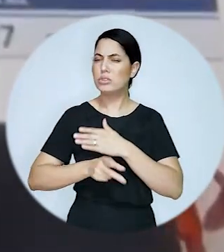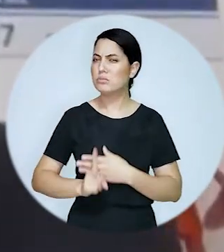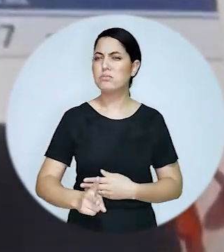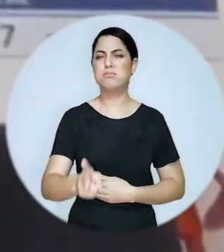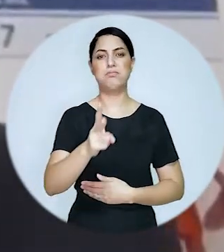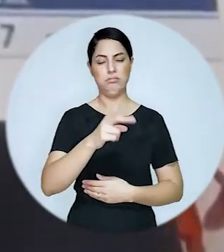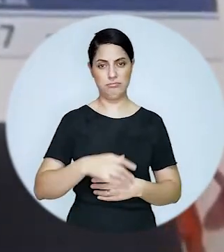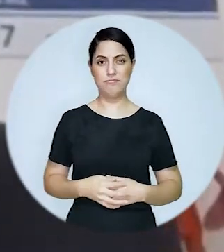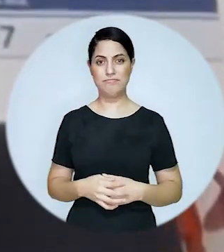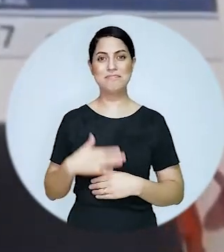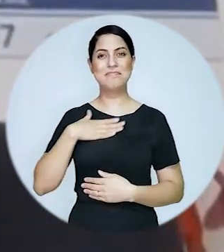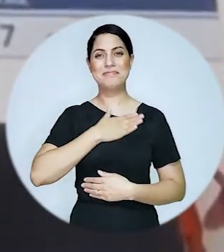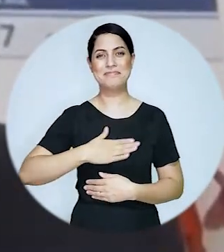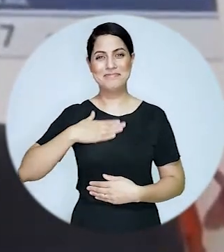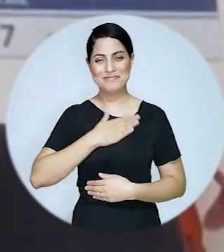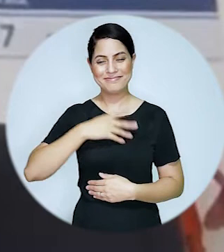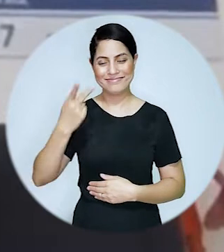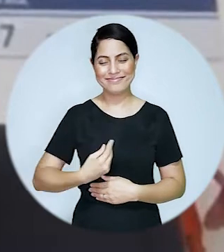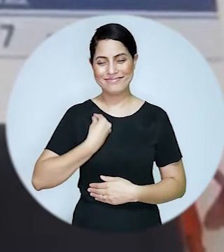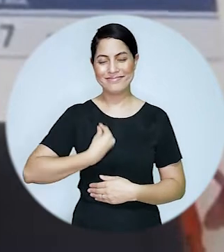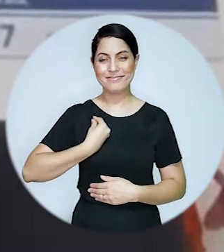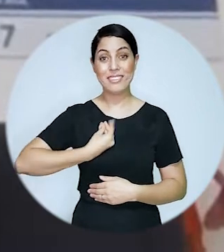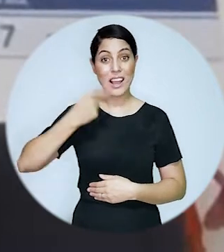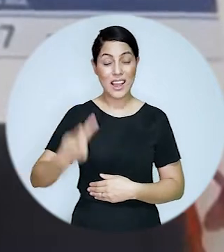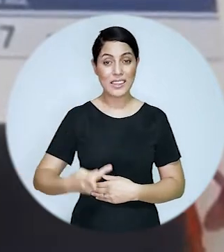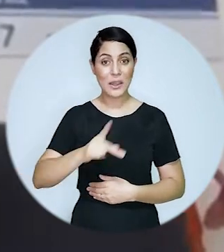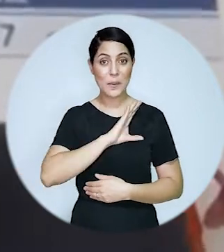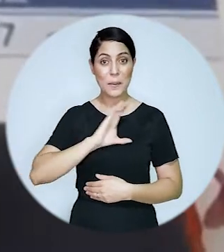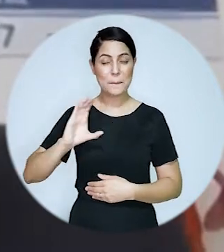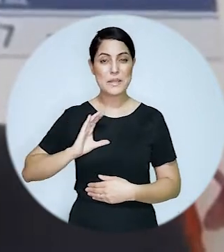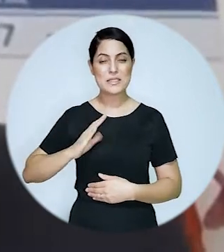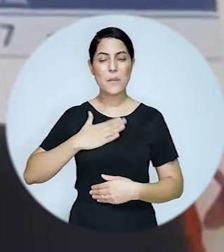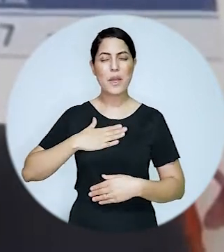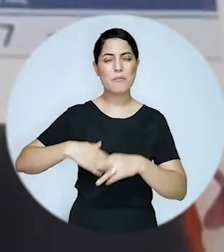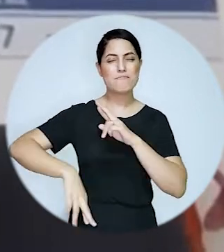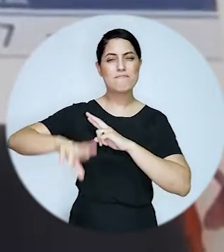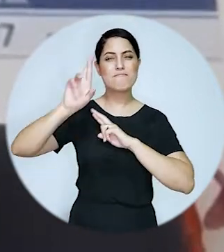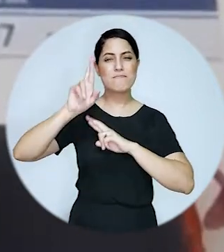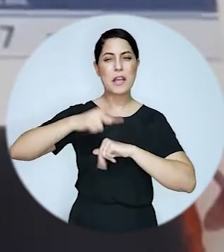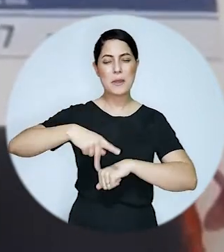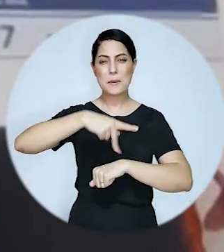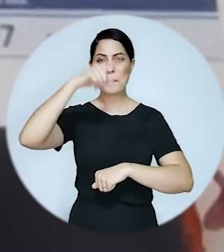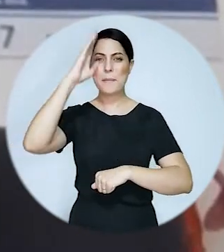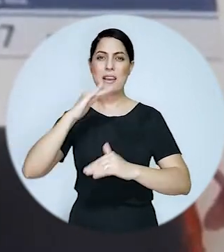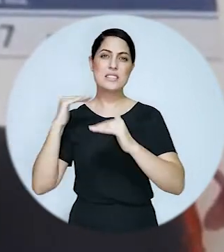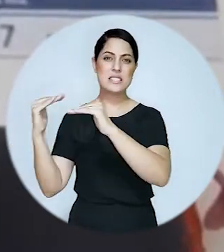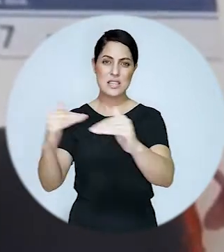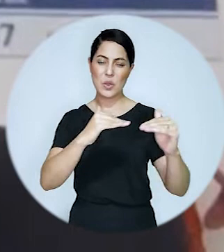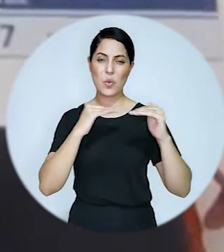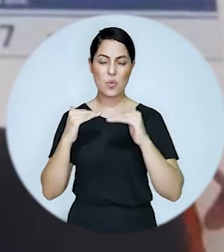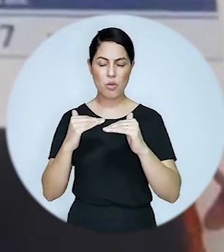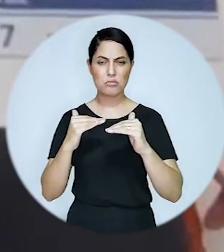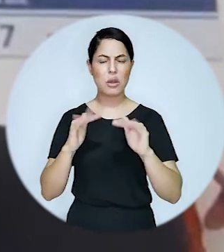luta contínua. É um prazer muito grande estar aqui, porque nesta comissão, eu deposito minha esperança de um Brasil